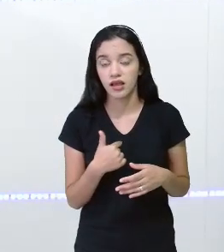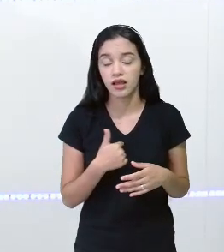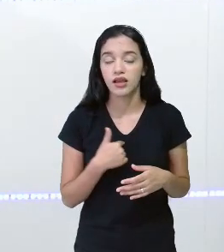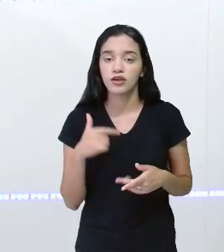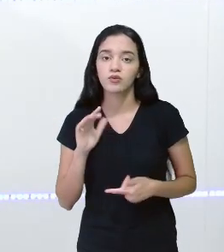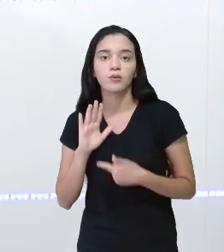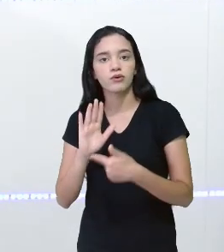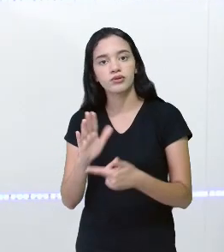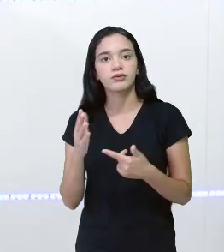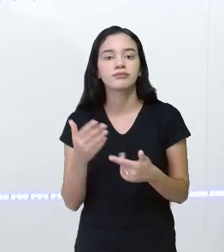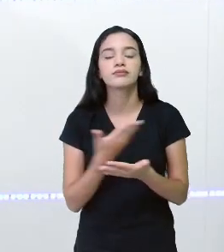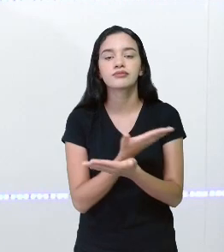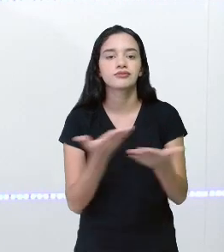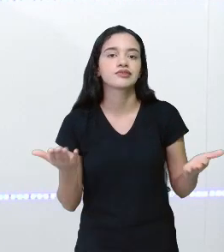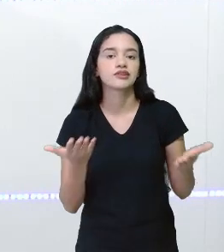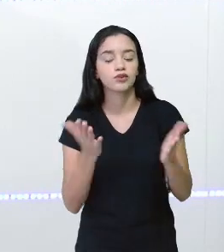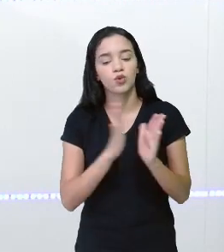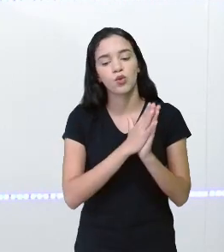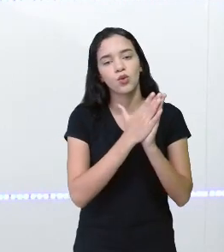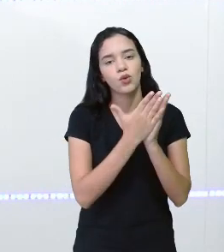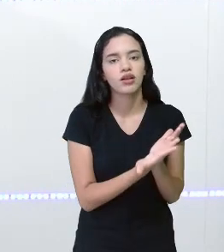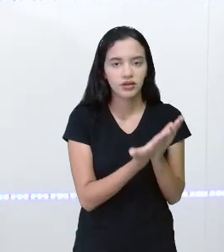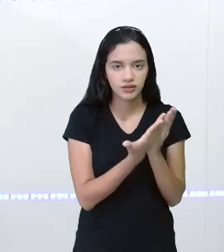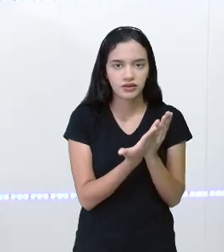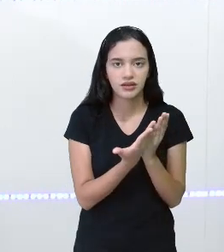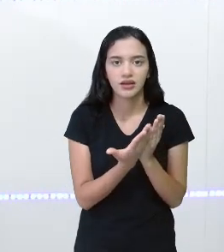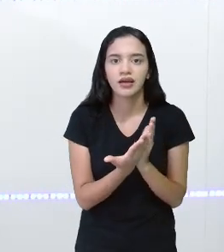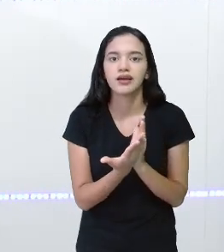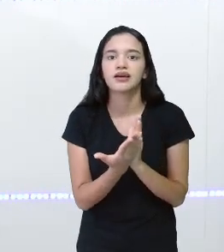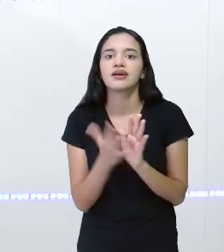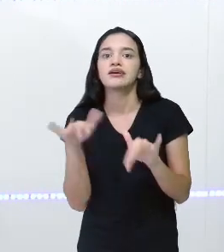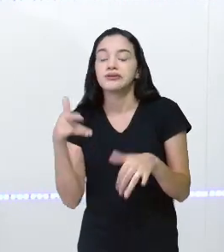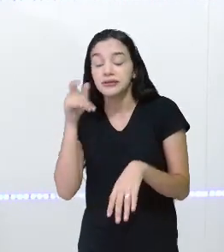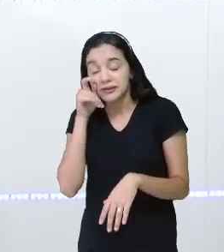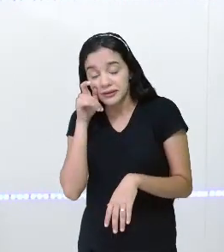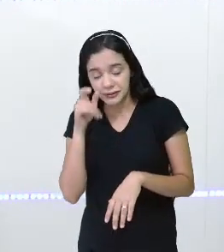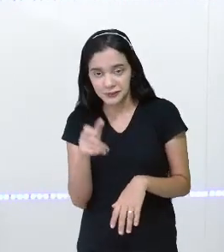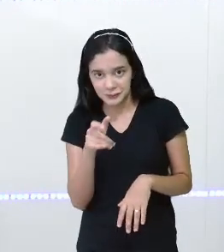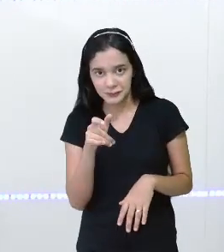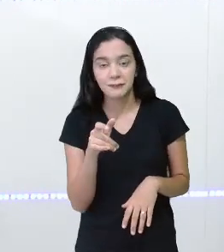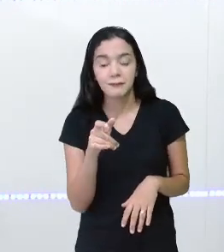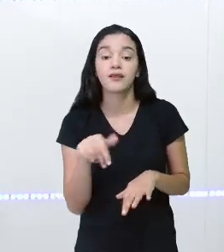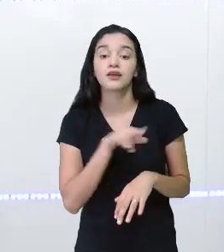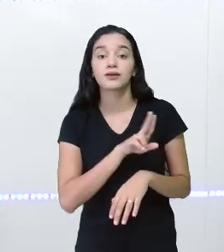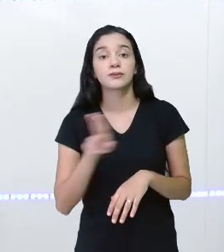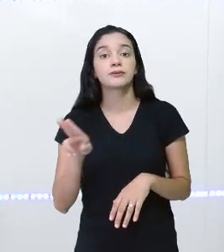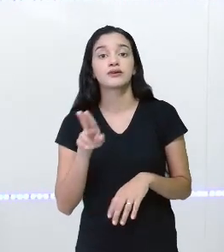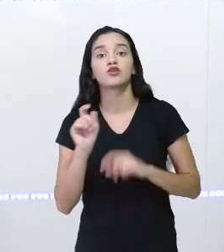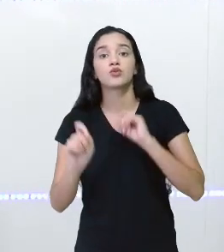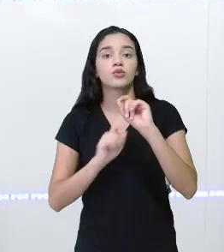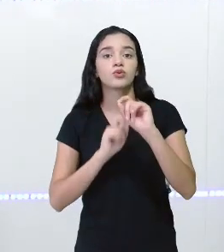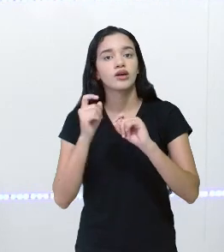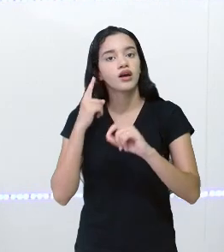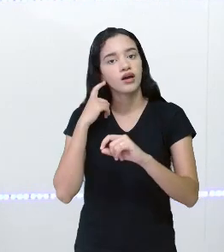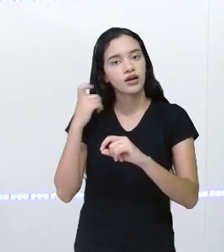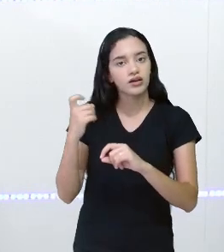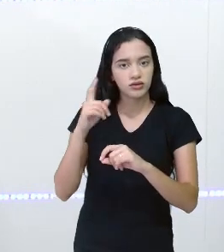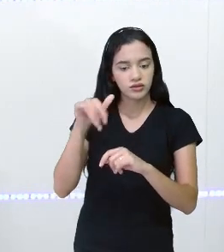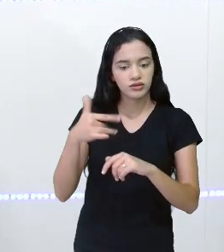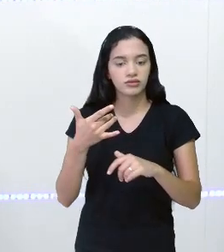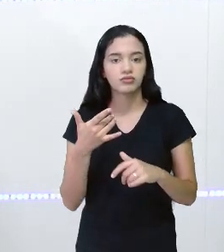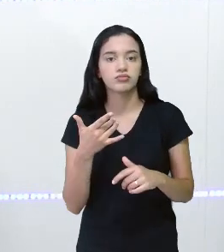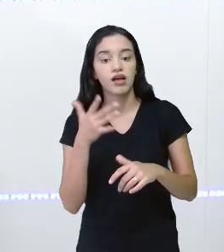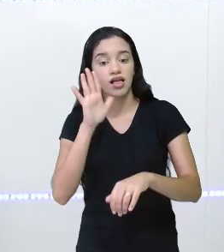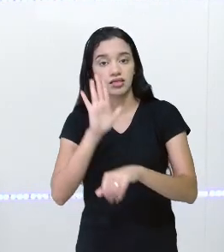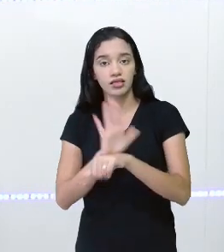trazer para vocês um livro, um livro bem interessante, que chama-se Barulhinhos da